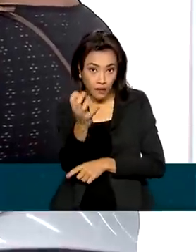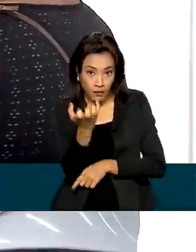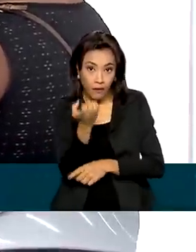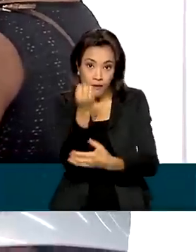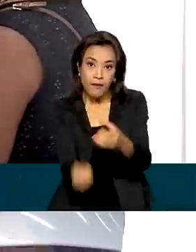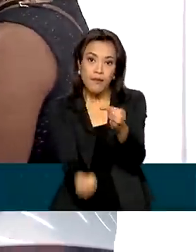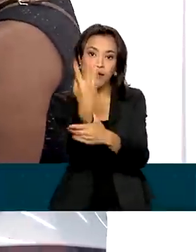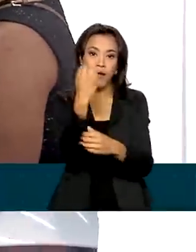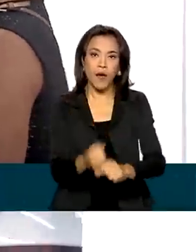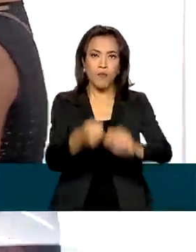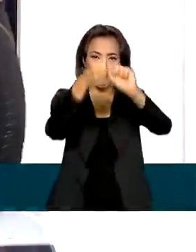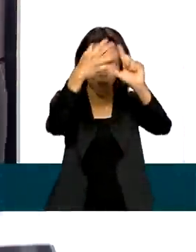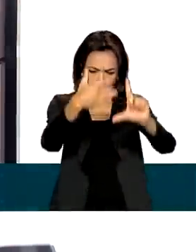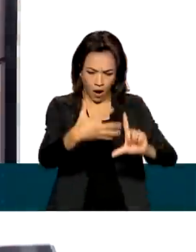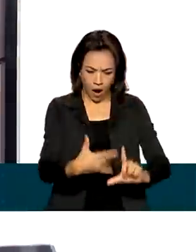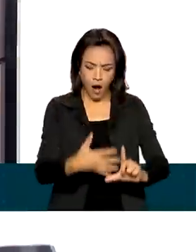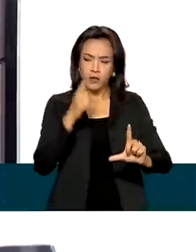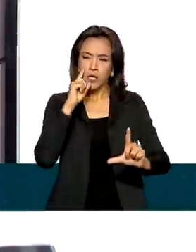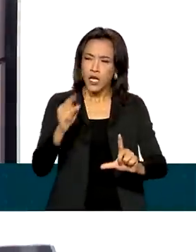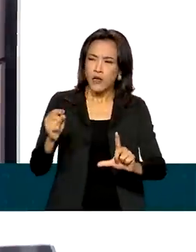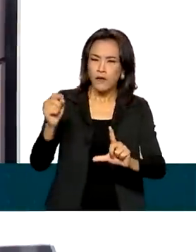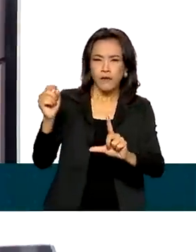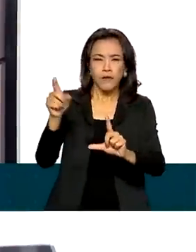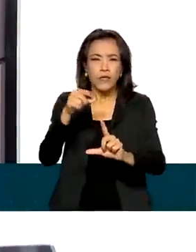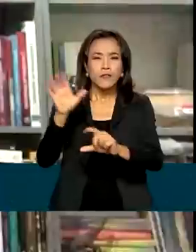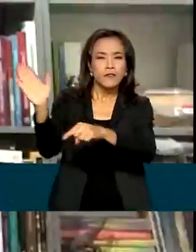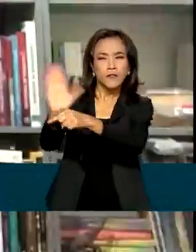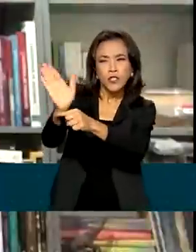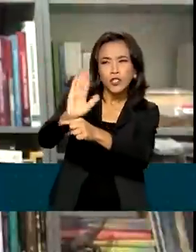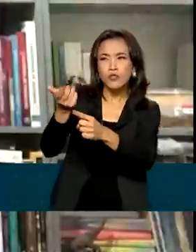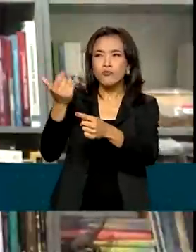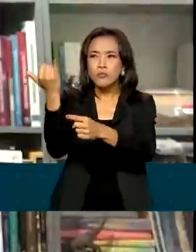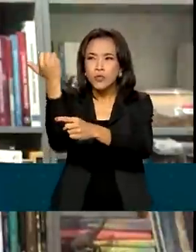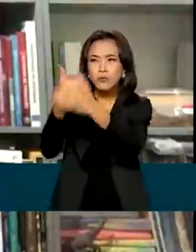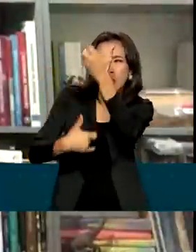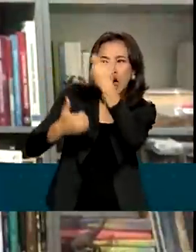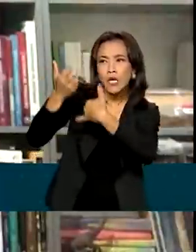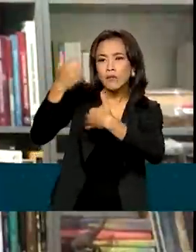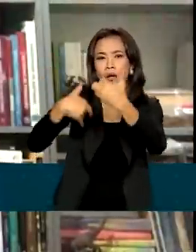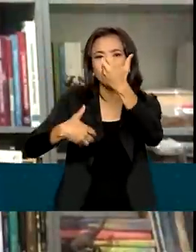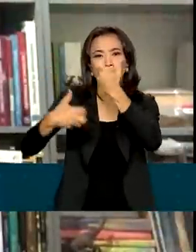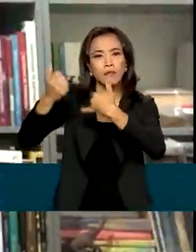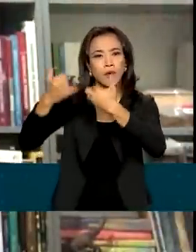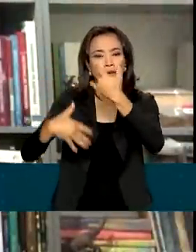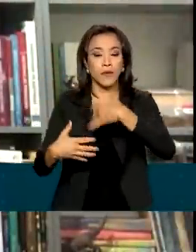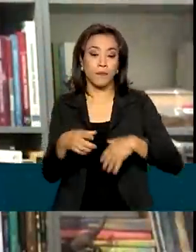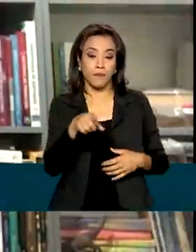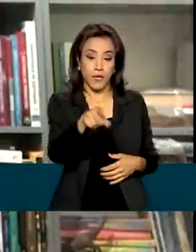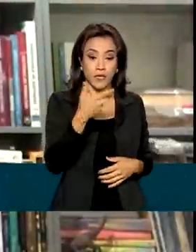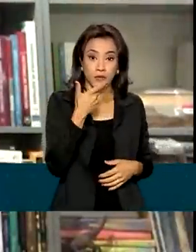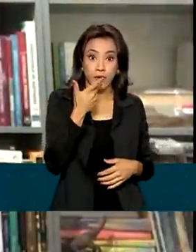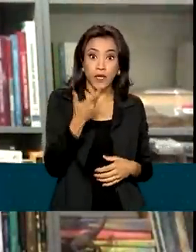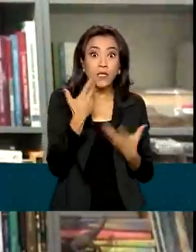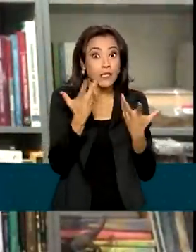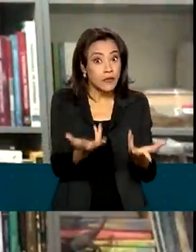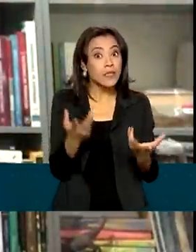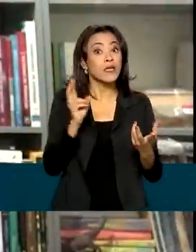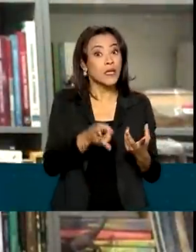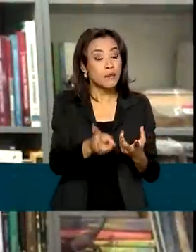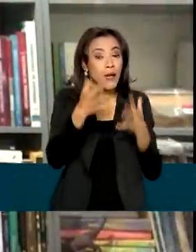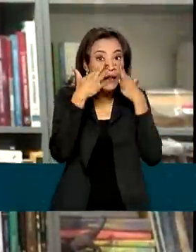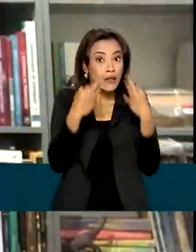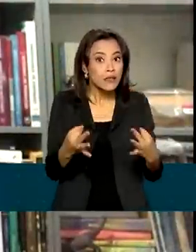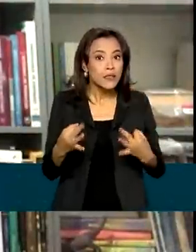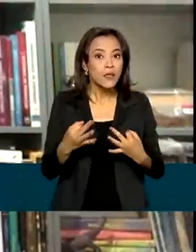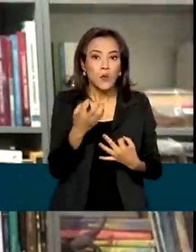cidadão possa ter acesso a vídeos com dicas de consumo. Sempre levando em consideração o quesito eficiência energética para